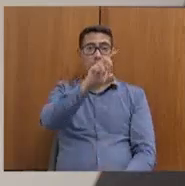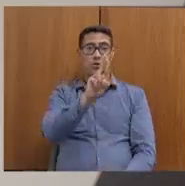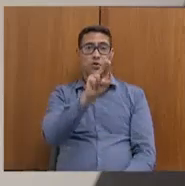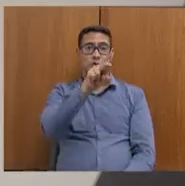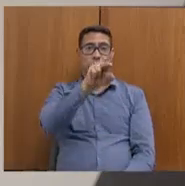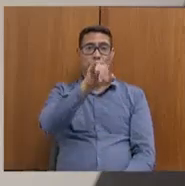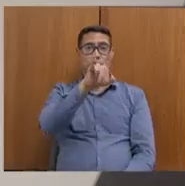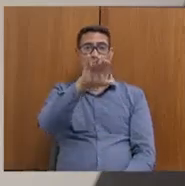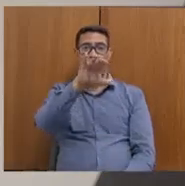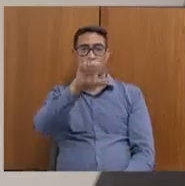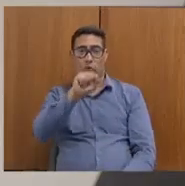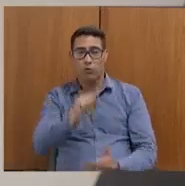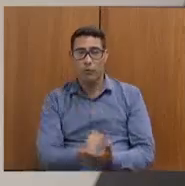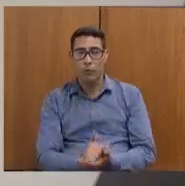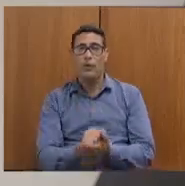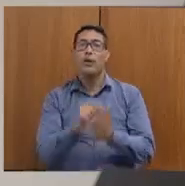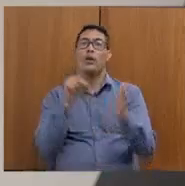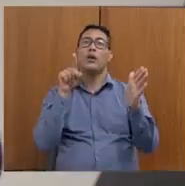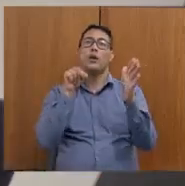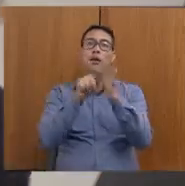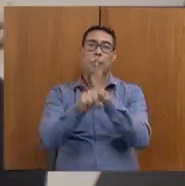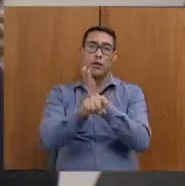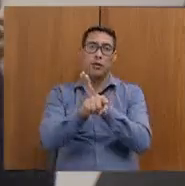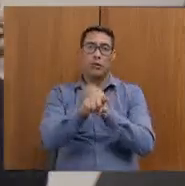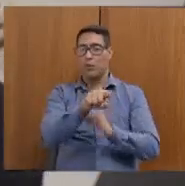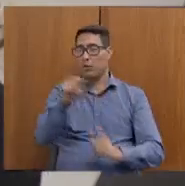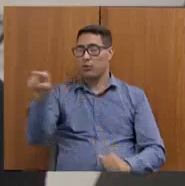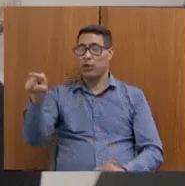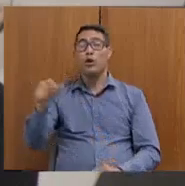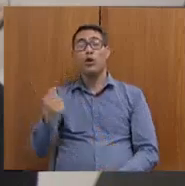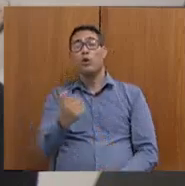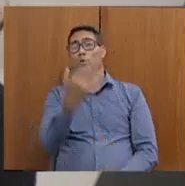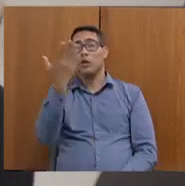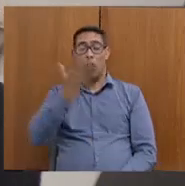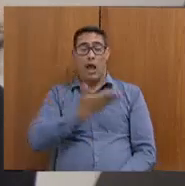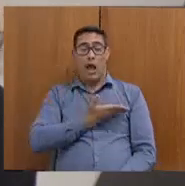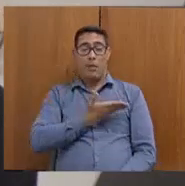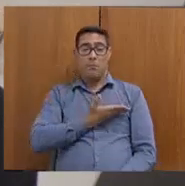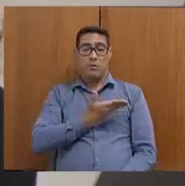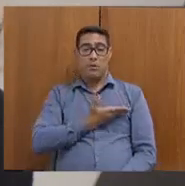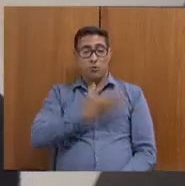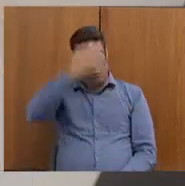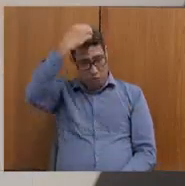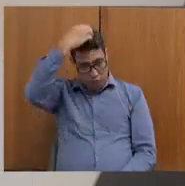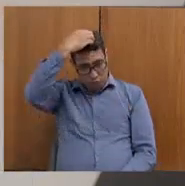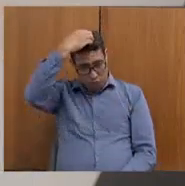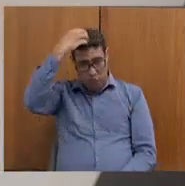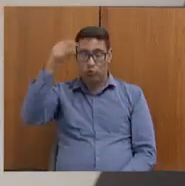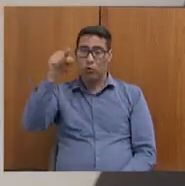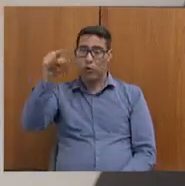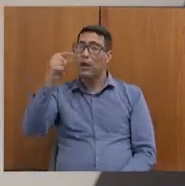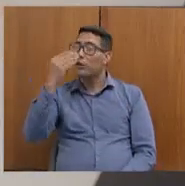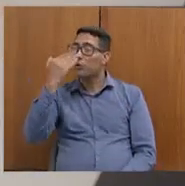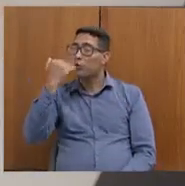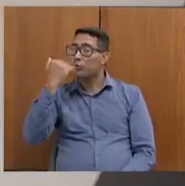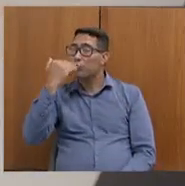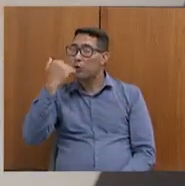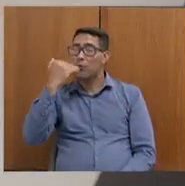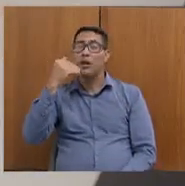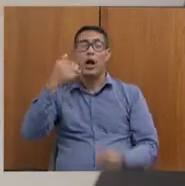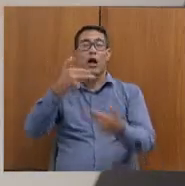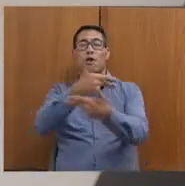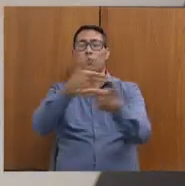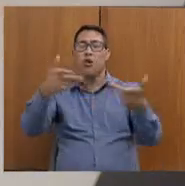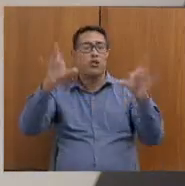custa para os amigos do rei comerem camarão e filé nos bifês milionários do governo Zema? É